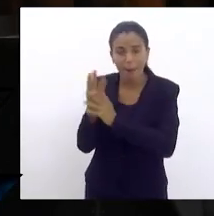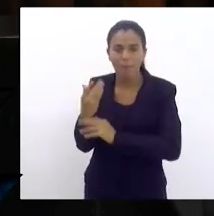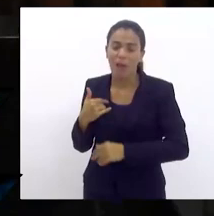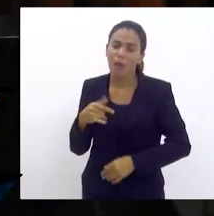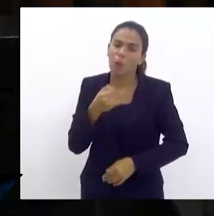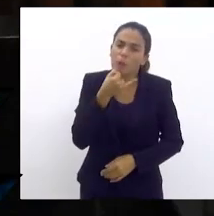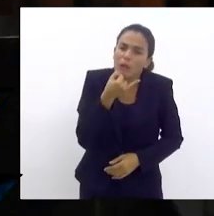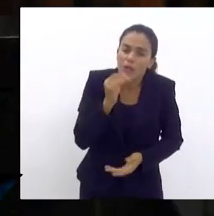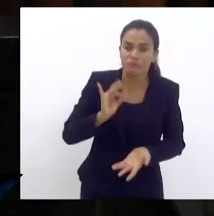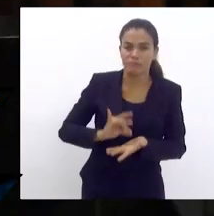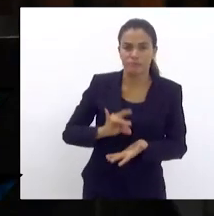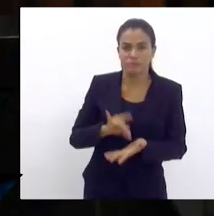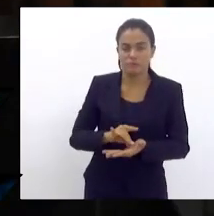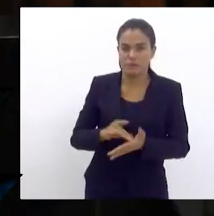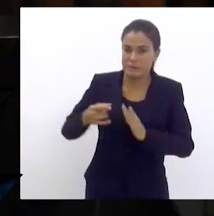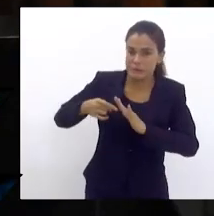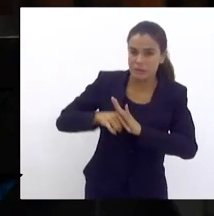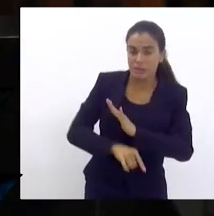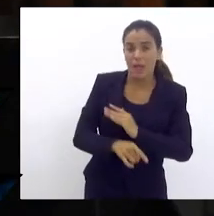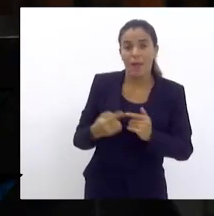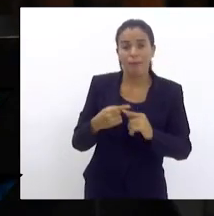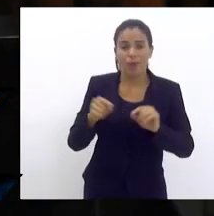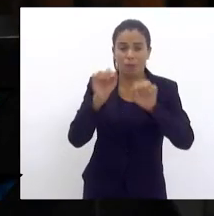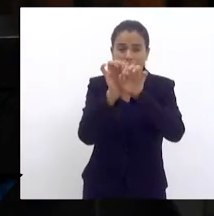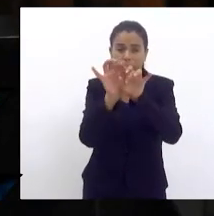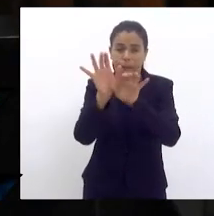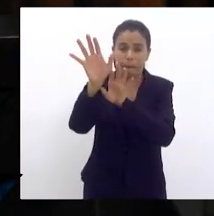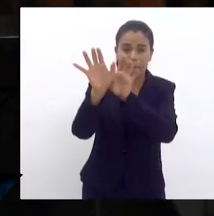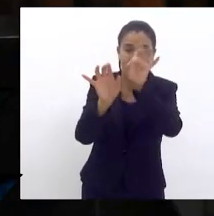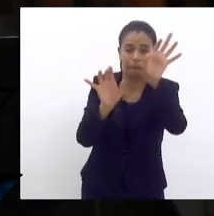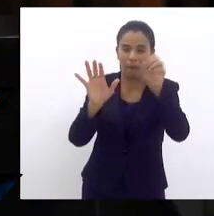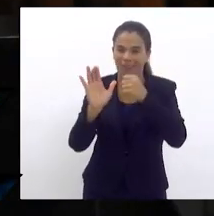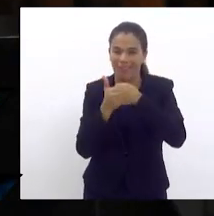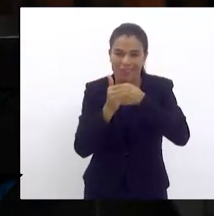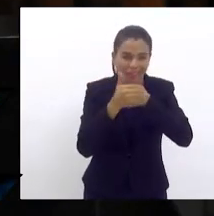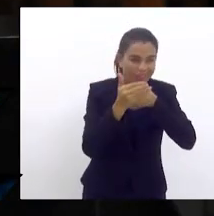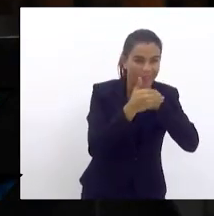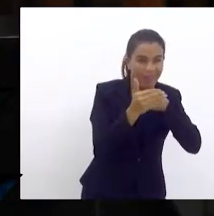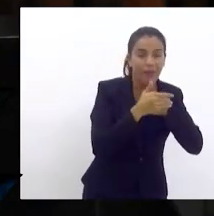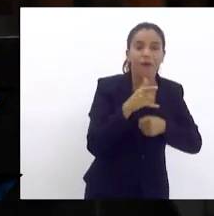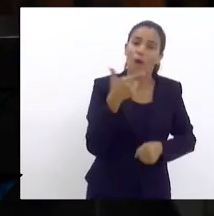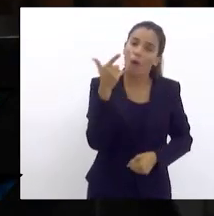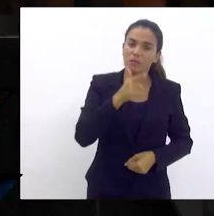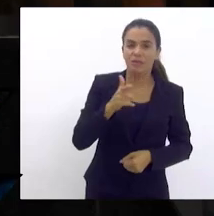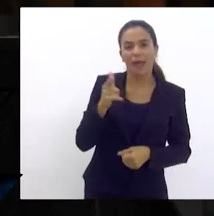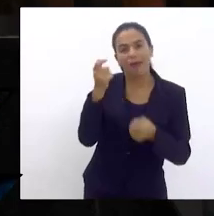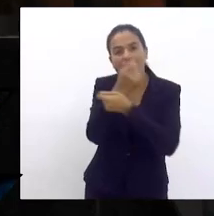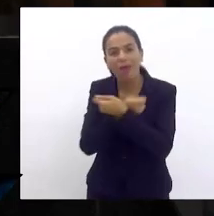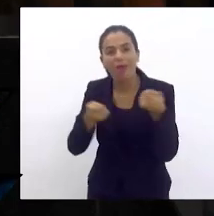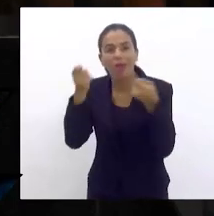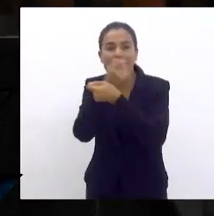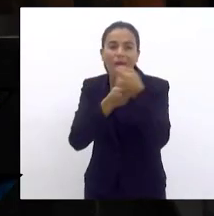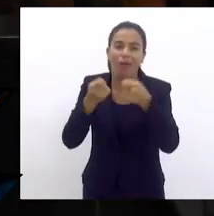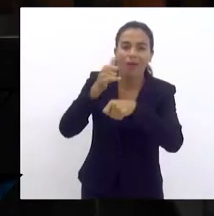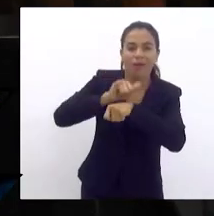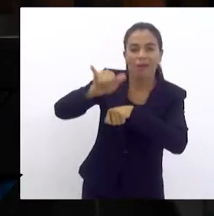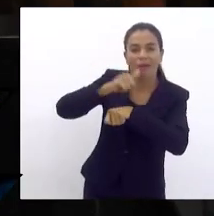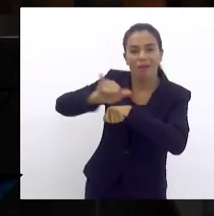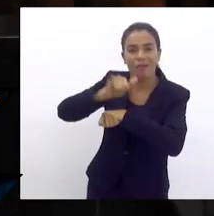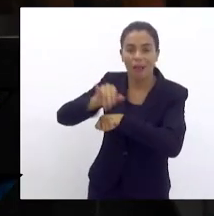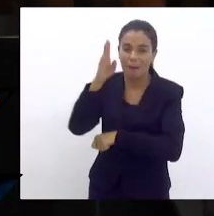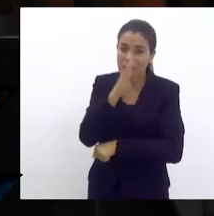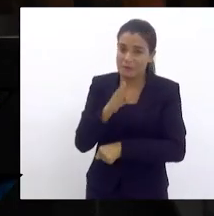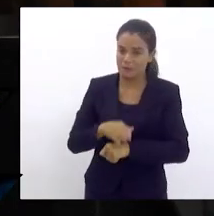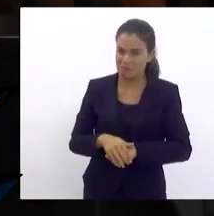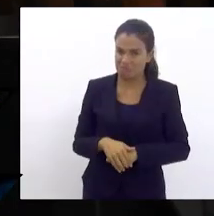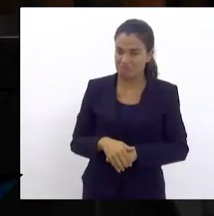realmente é que essa cortina de fumaça consegue ludibriar muitos brasileiros que não querem correr atrás da verdade.